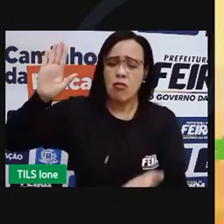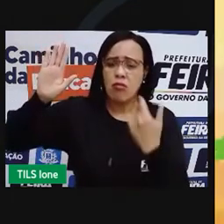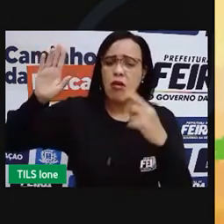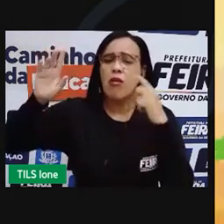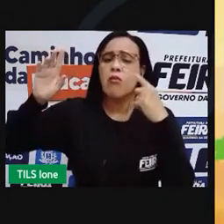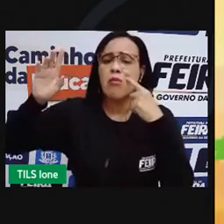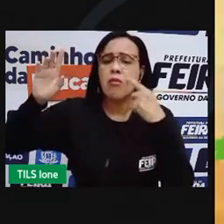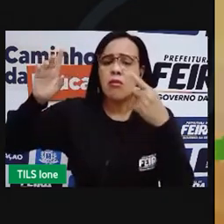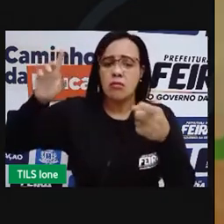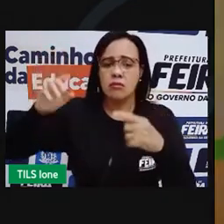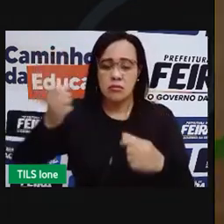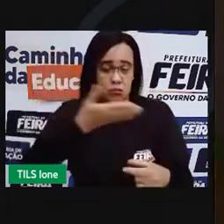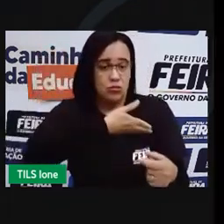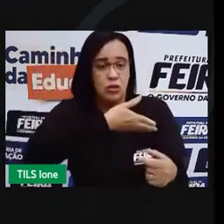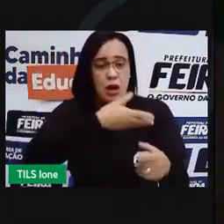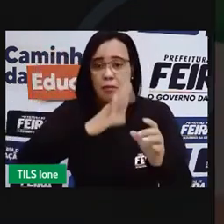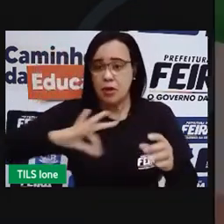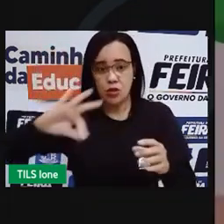vão atrás.